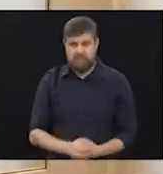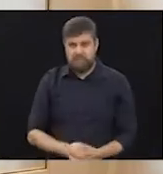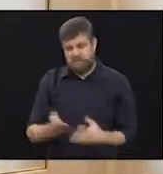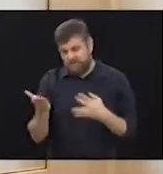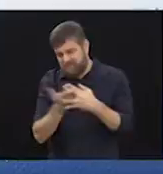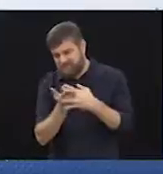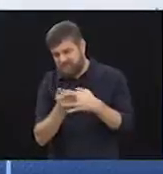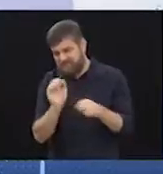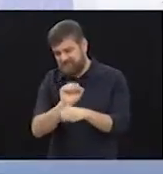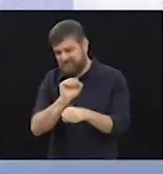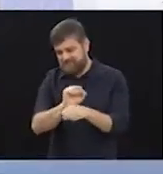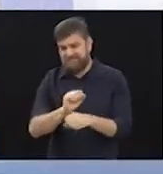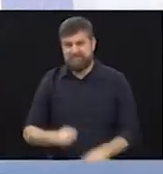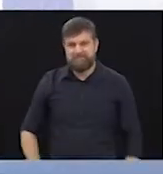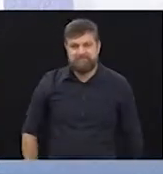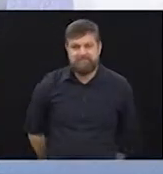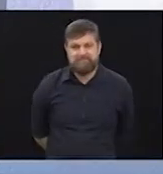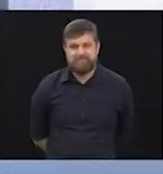gente já volta.